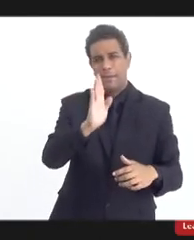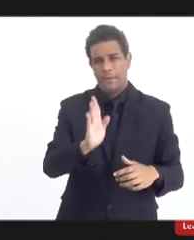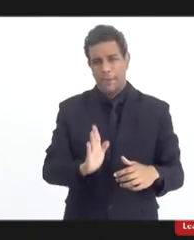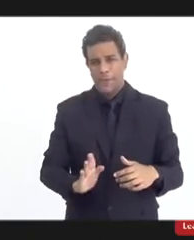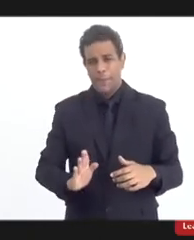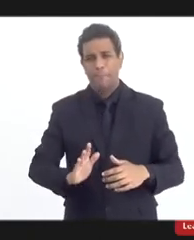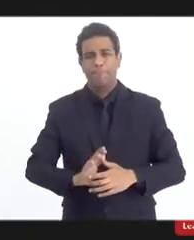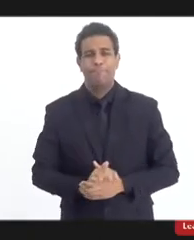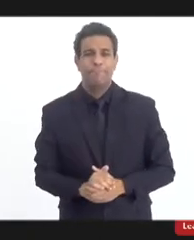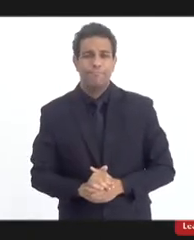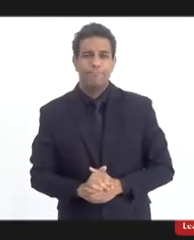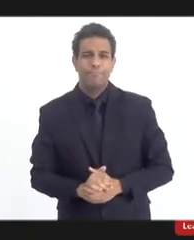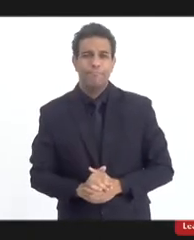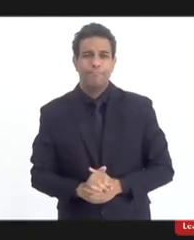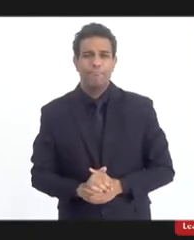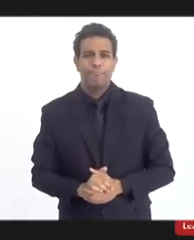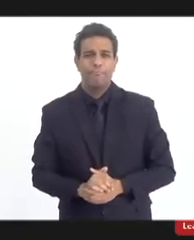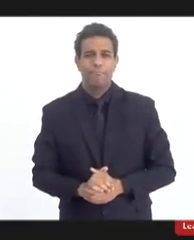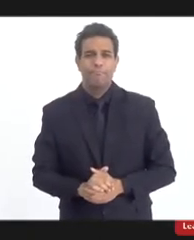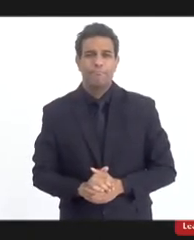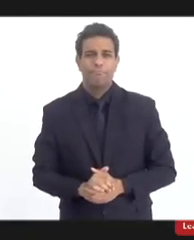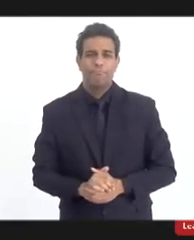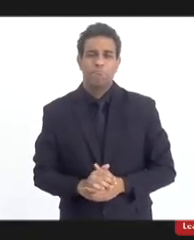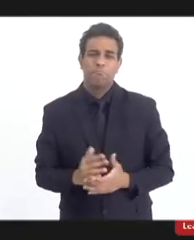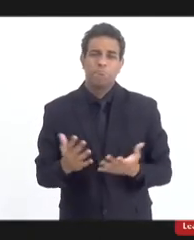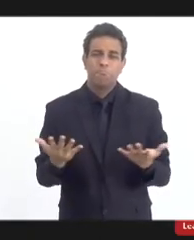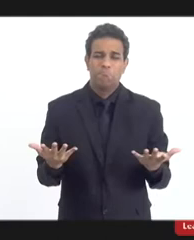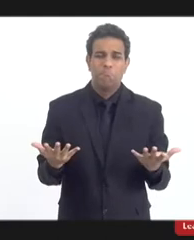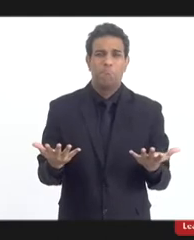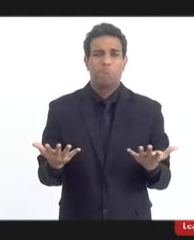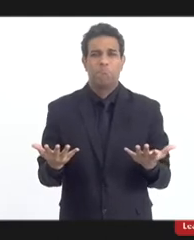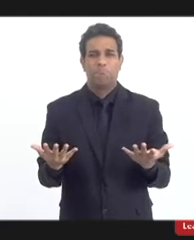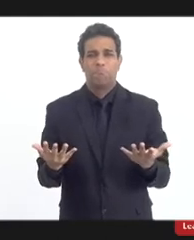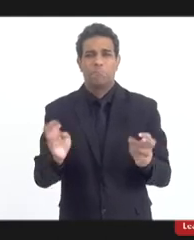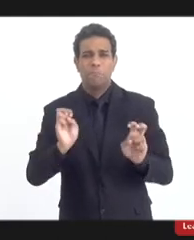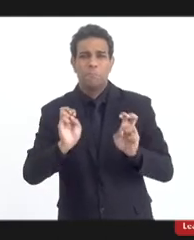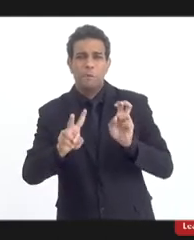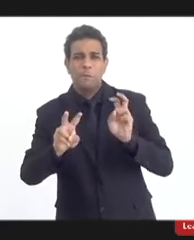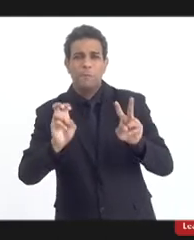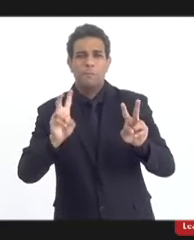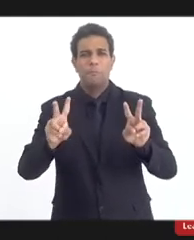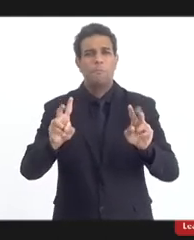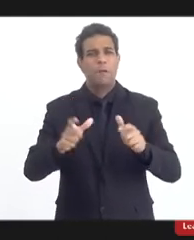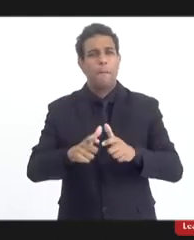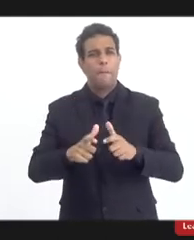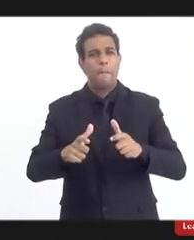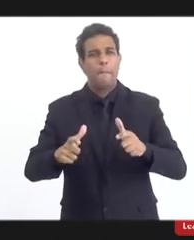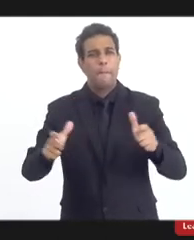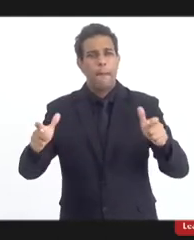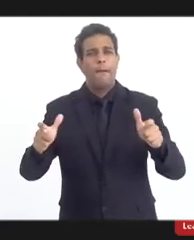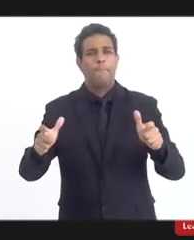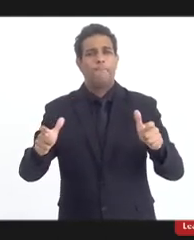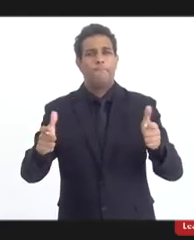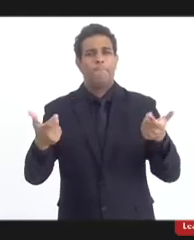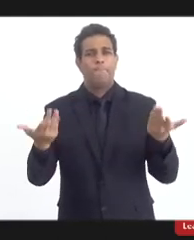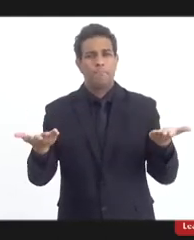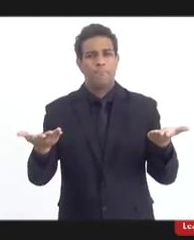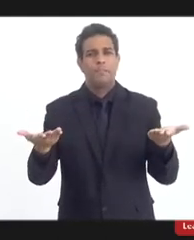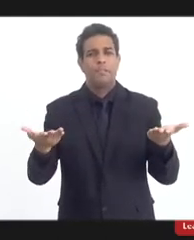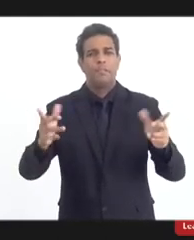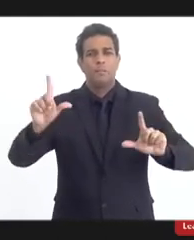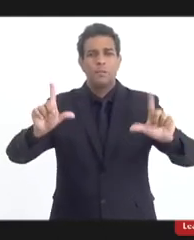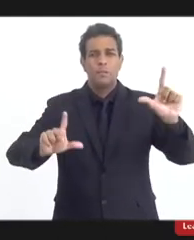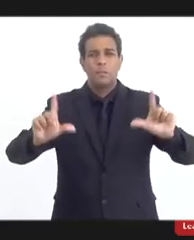para ser parcimonioso, na sua grande maioria, são